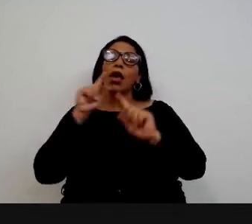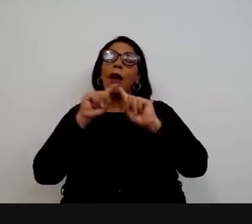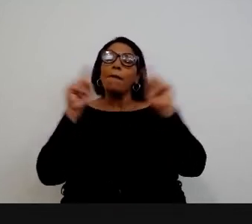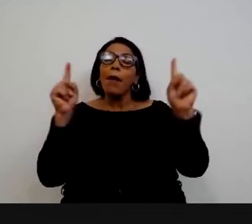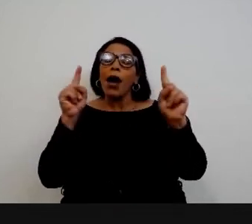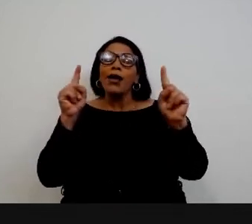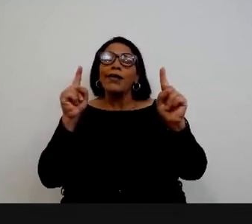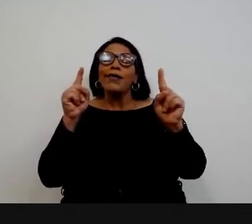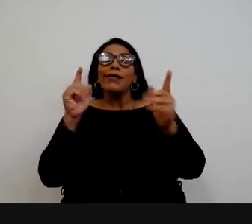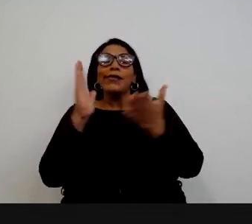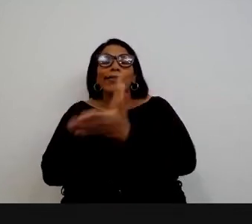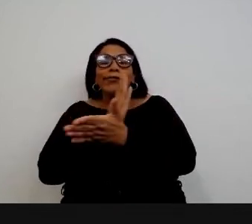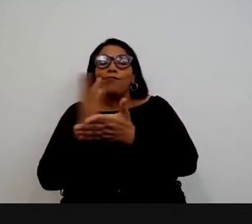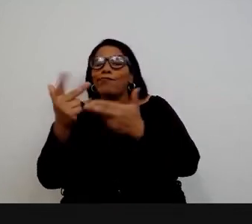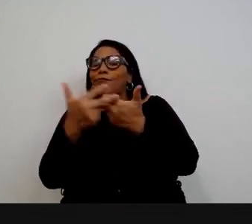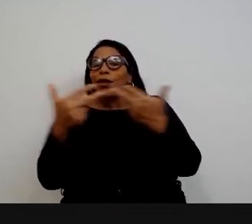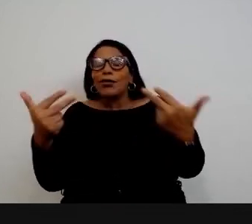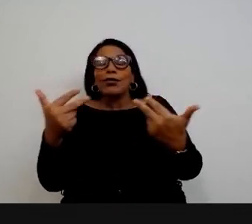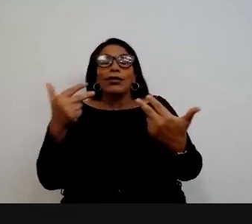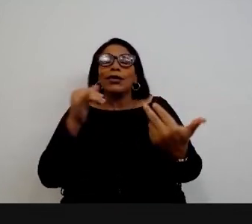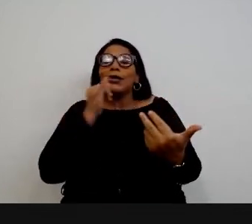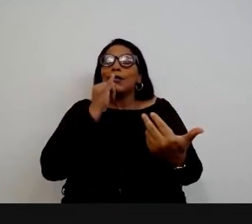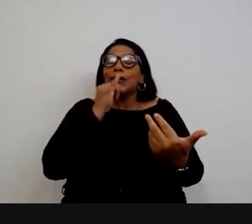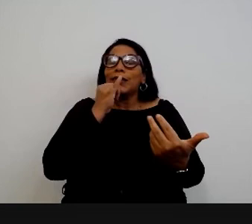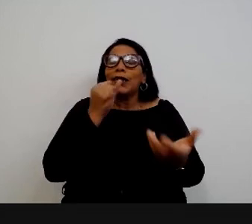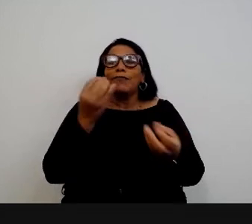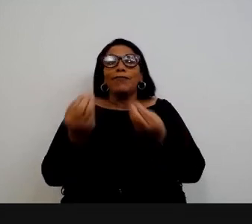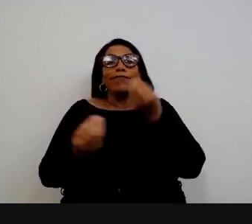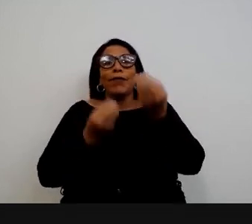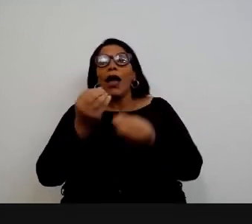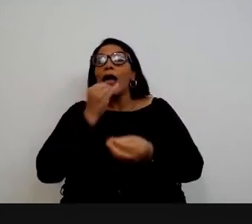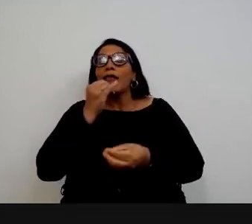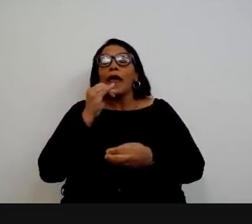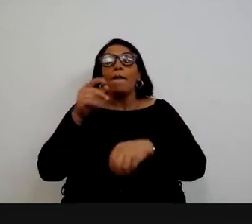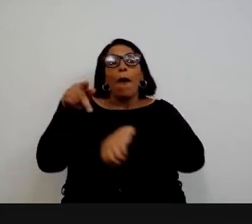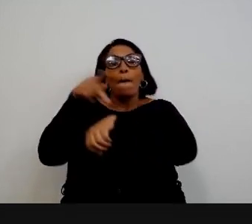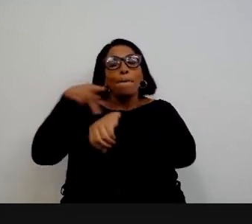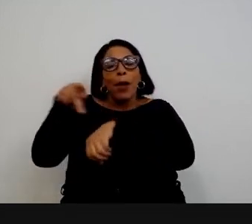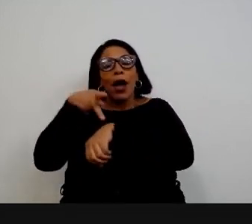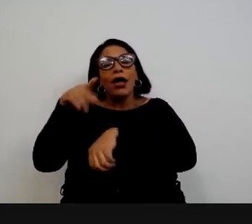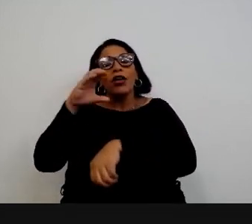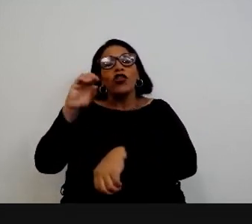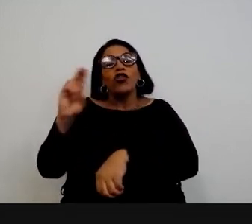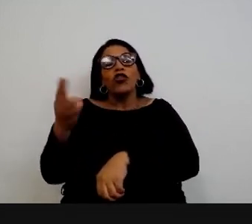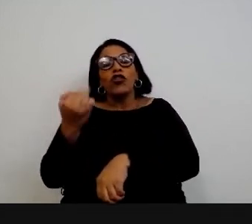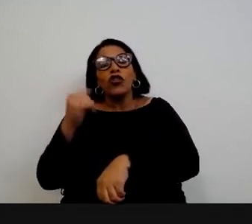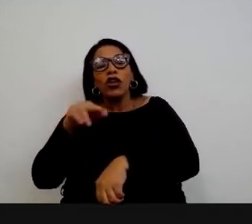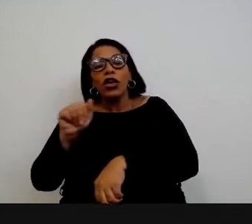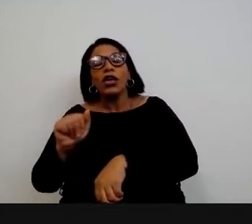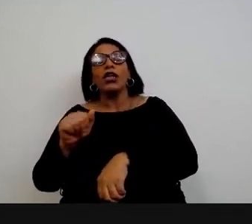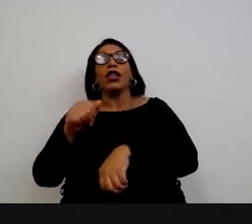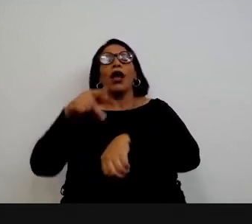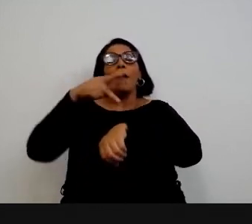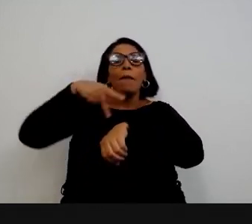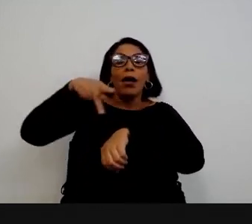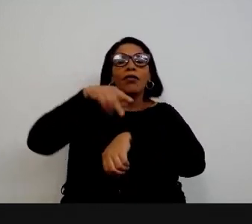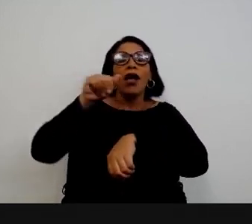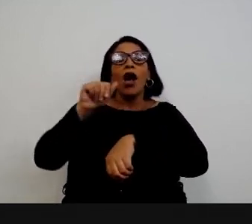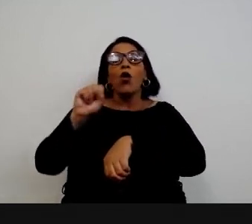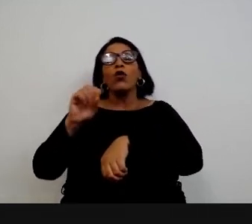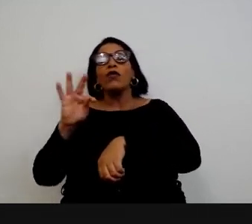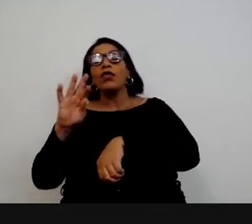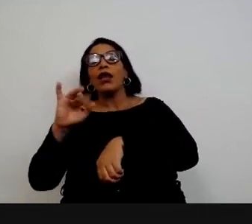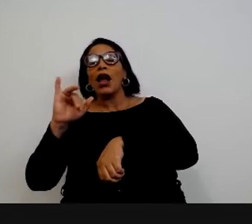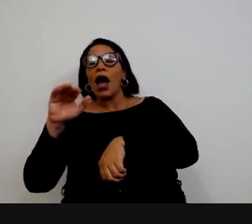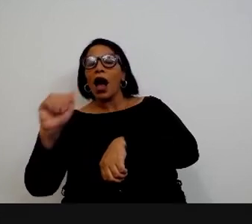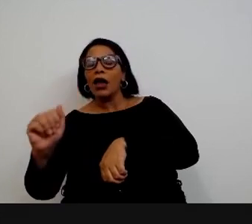pontos muito pragmáticos se você olhar para a forma como China ou Austrália estão fazendo a coisa todo